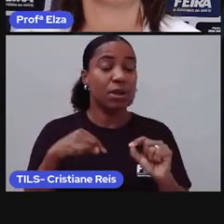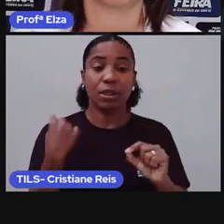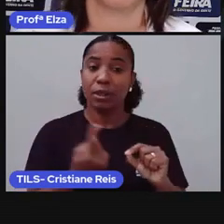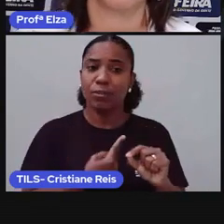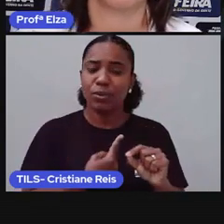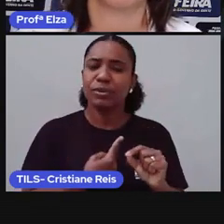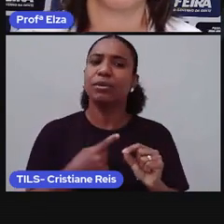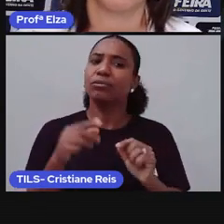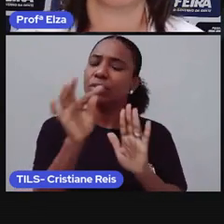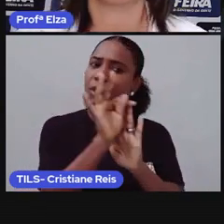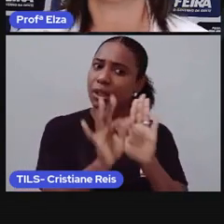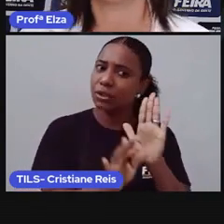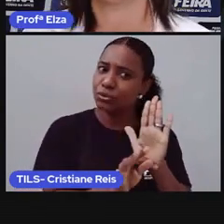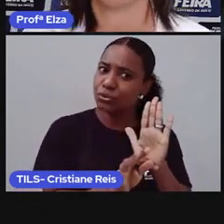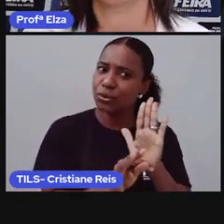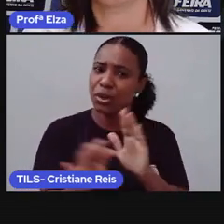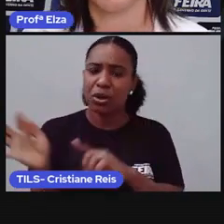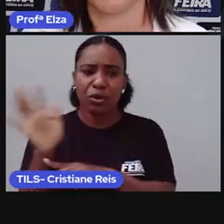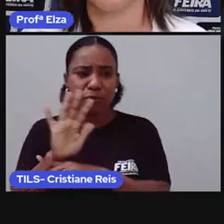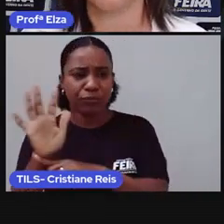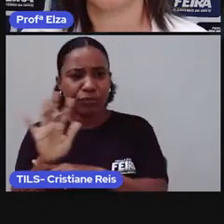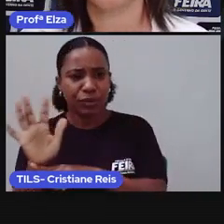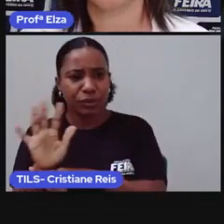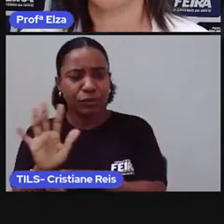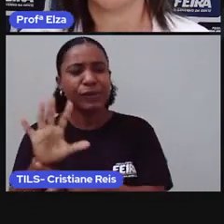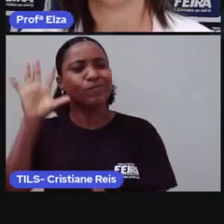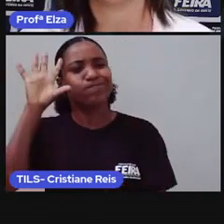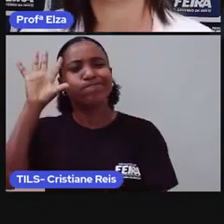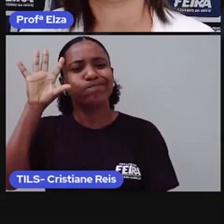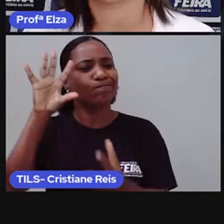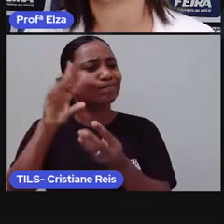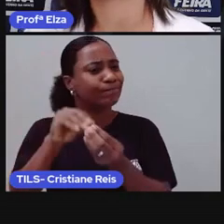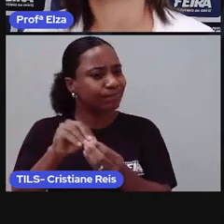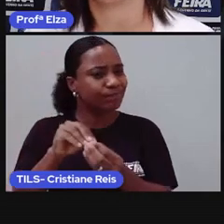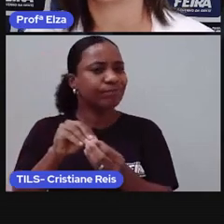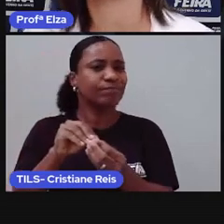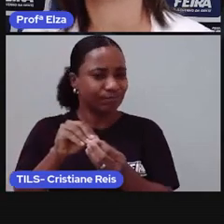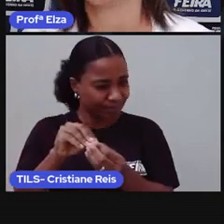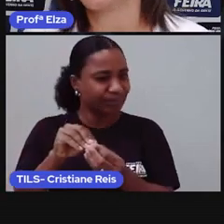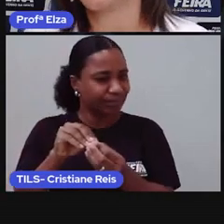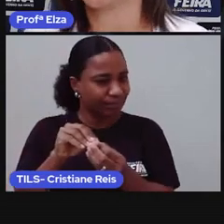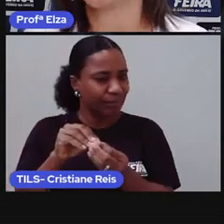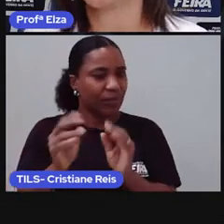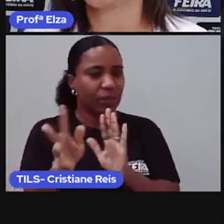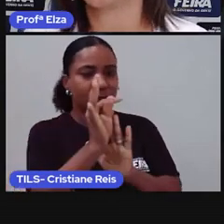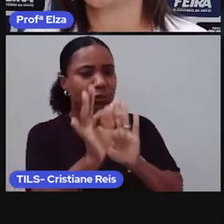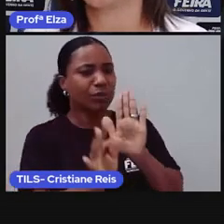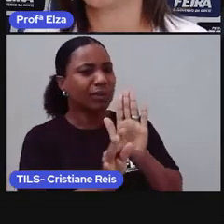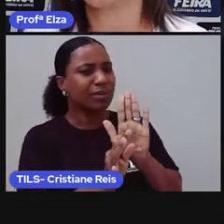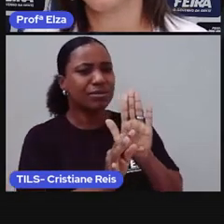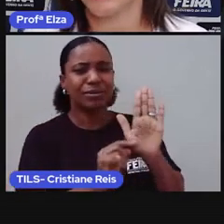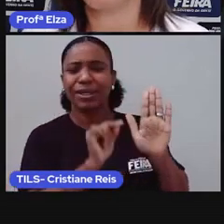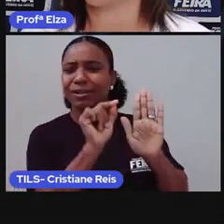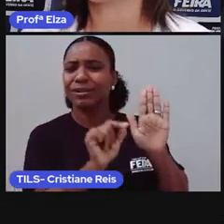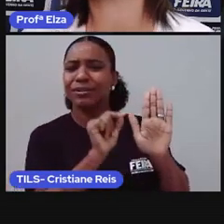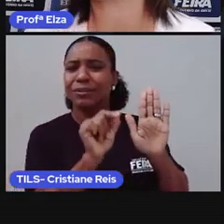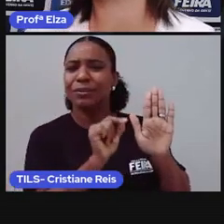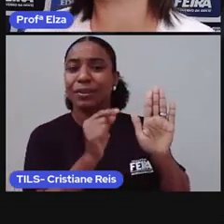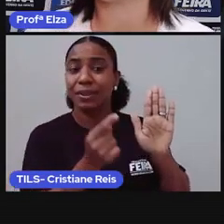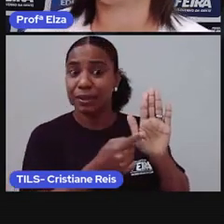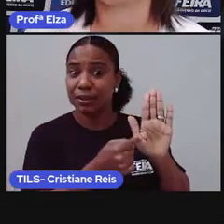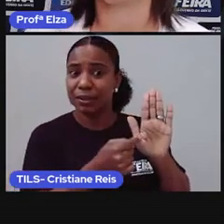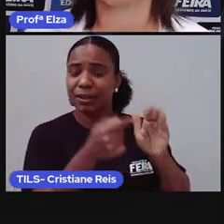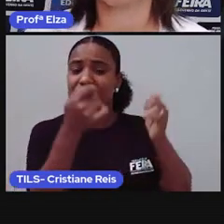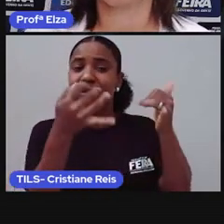conteúdo do texto. Você vai se perguntar, sobre o que será que trata esse texto? A partir